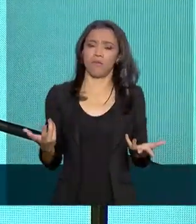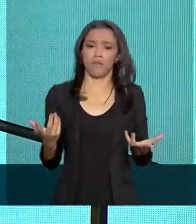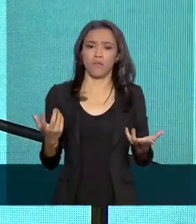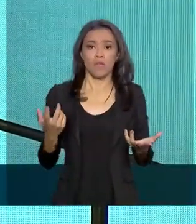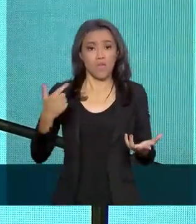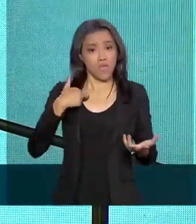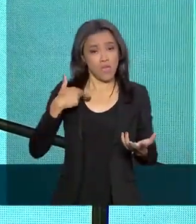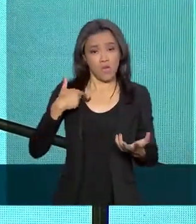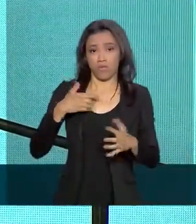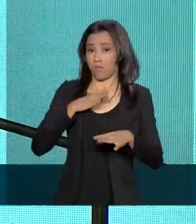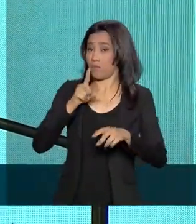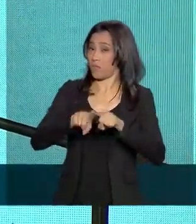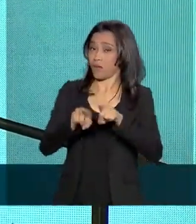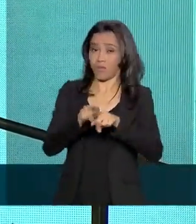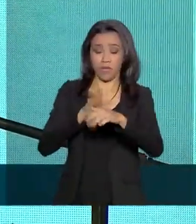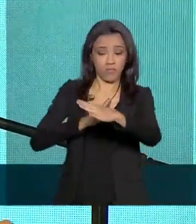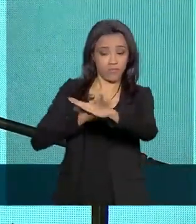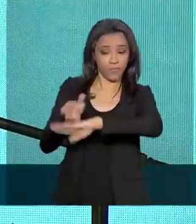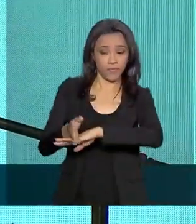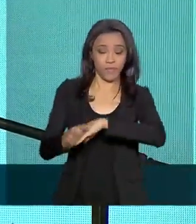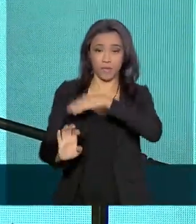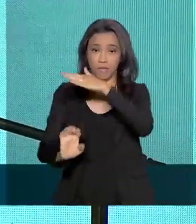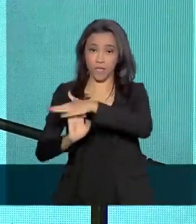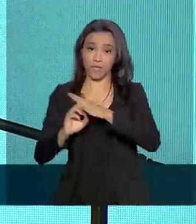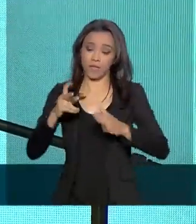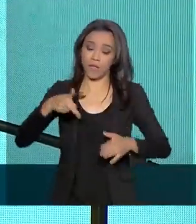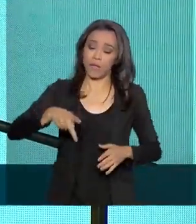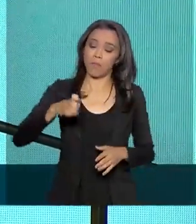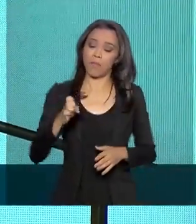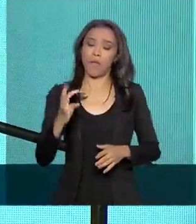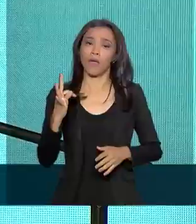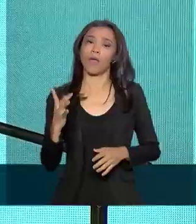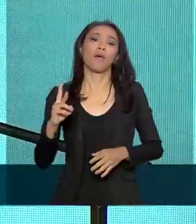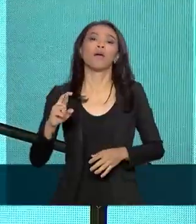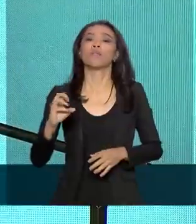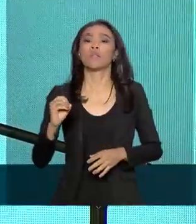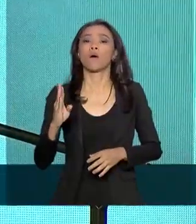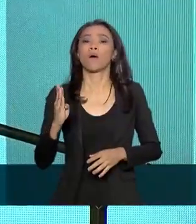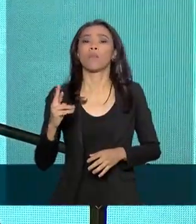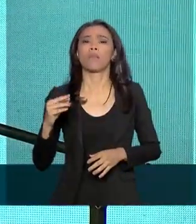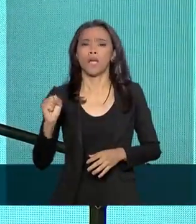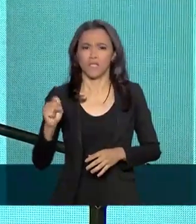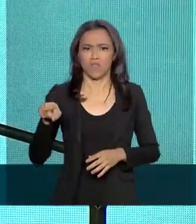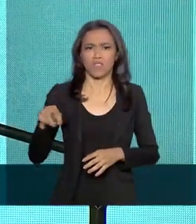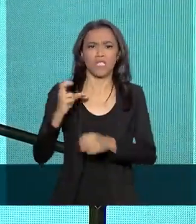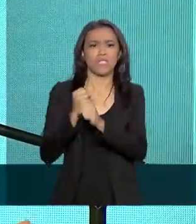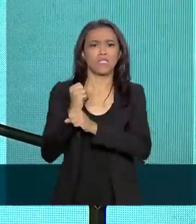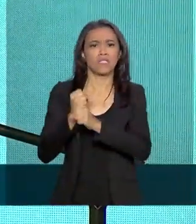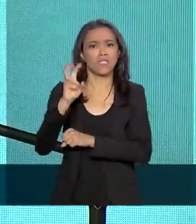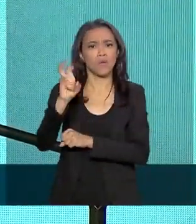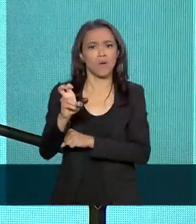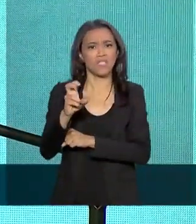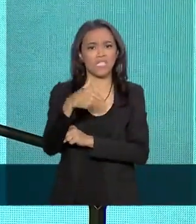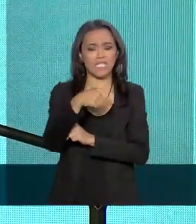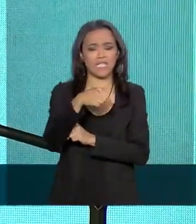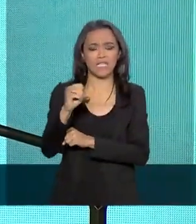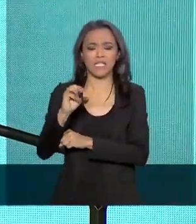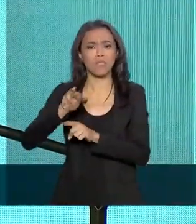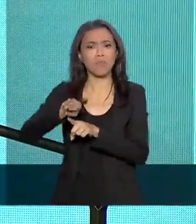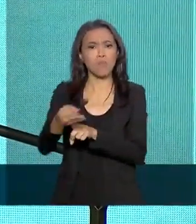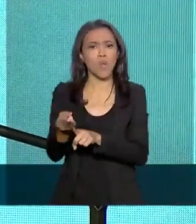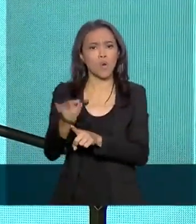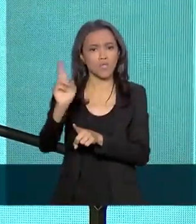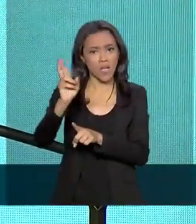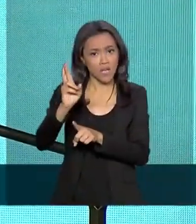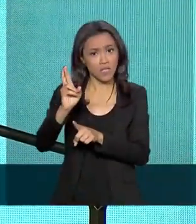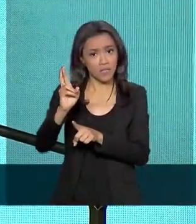interfiro na Petrobras, mas eu vi um contrato publicitário de 5 anos de 700 milhões de reais com